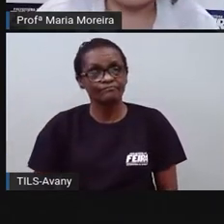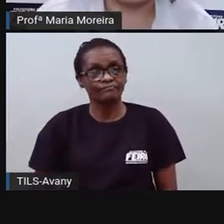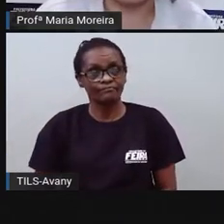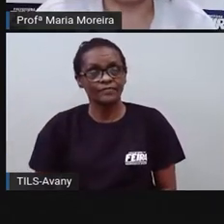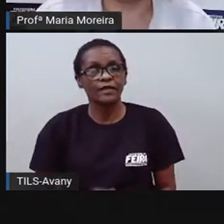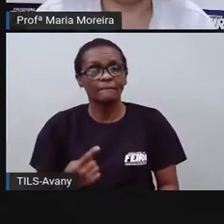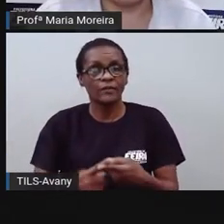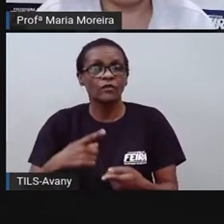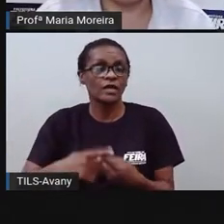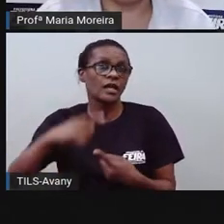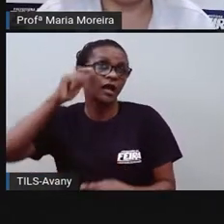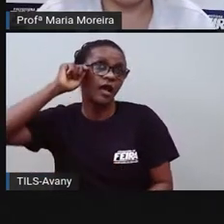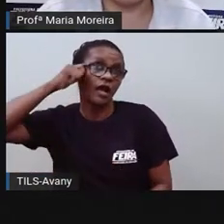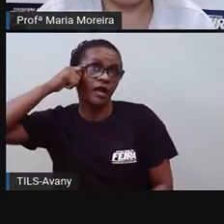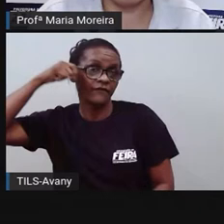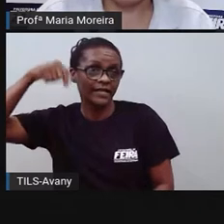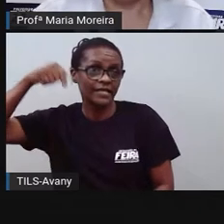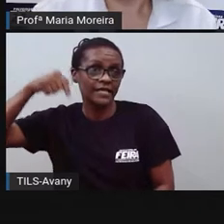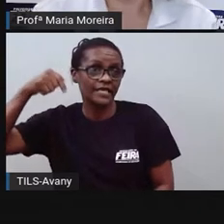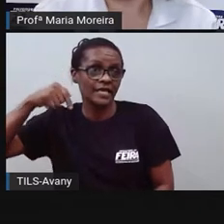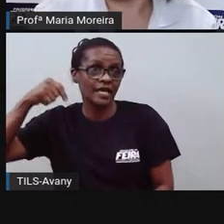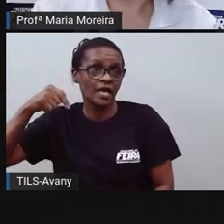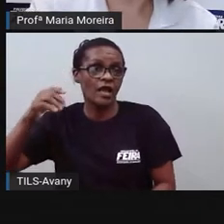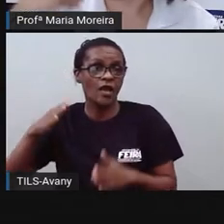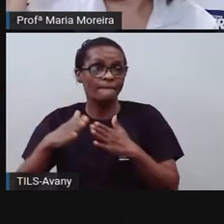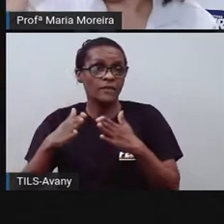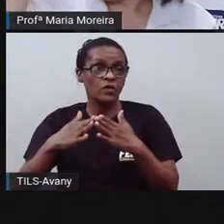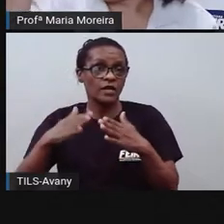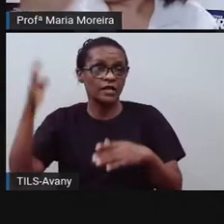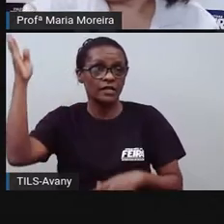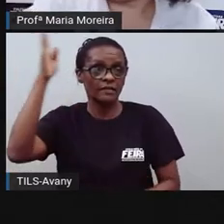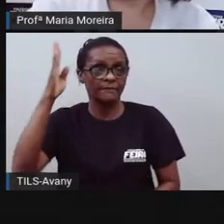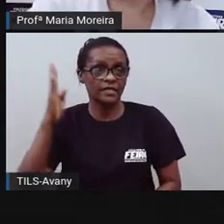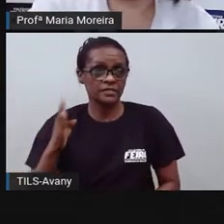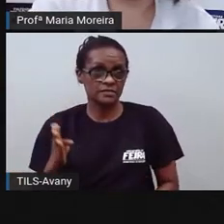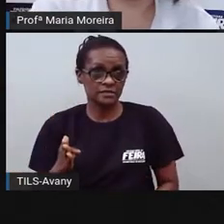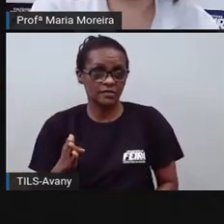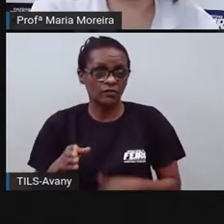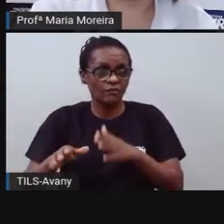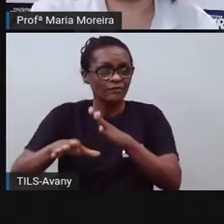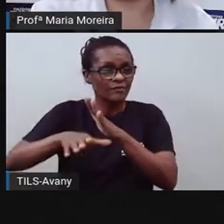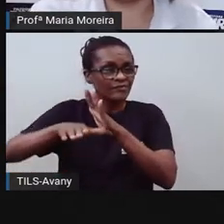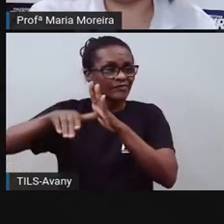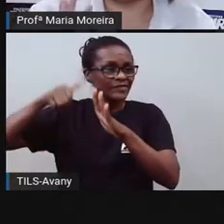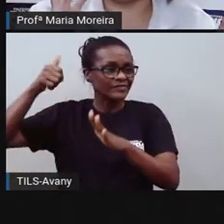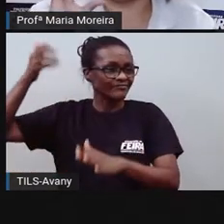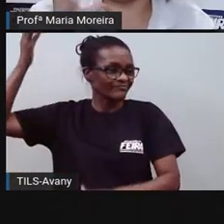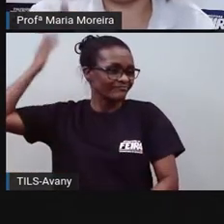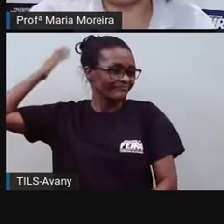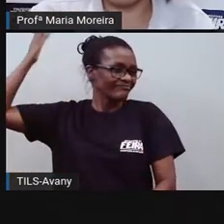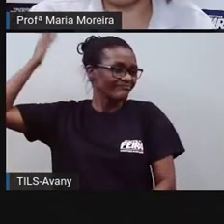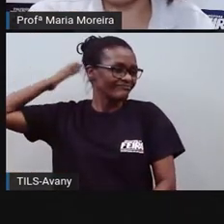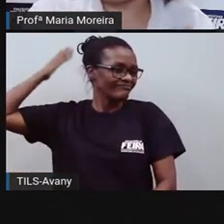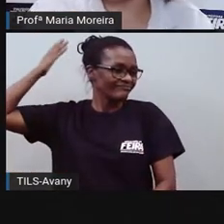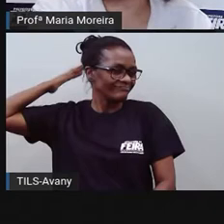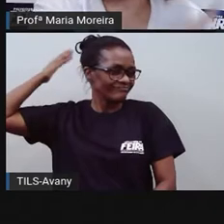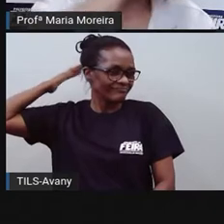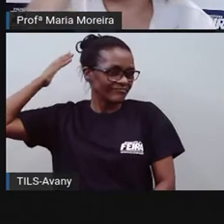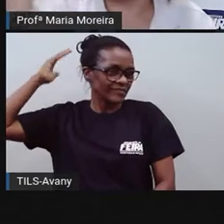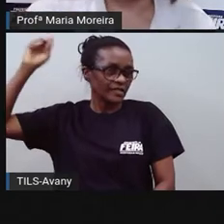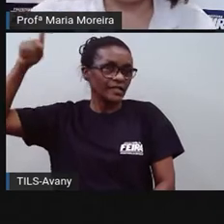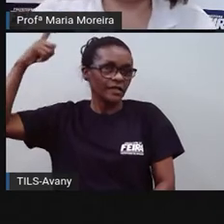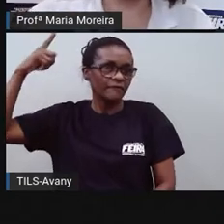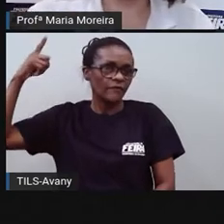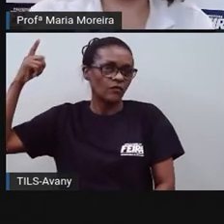originais aí do nosso território. E aí teve a chegada dos portugueses aí dos europeus e depois